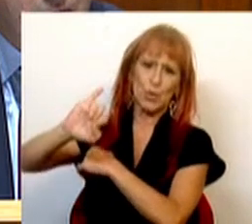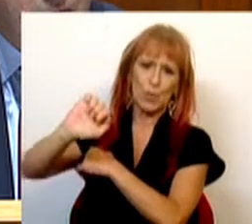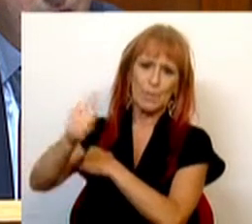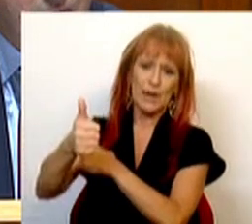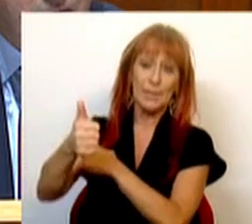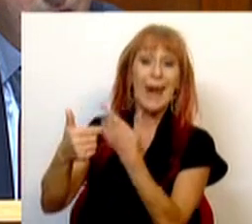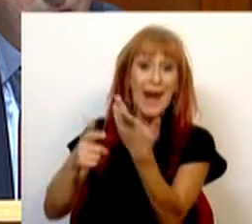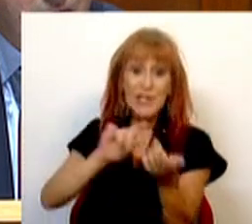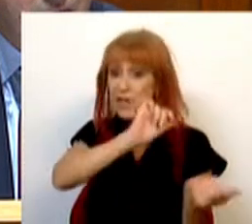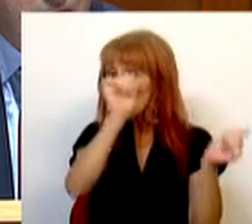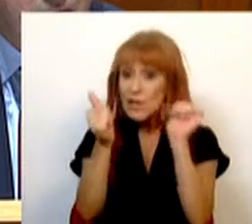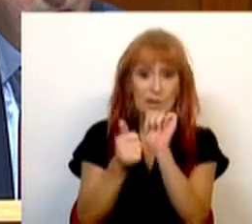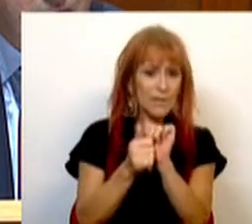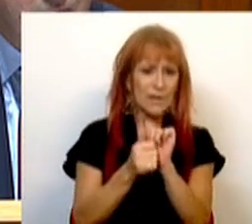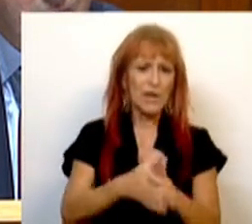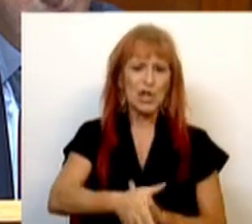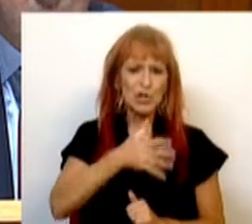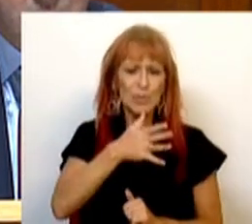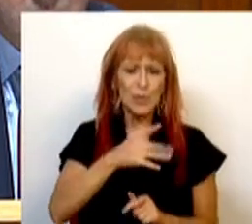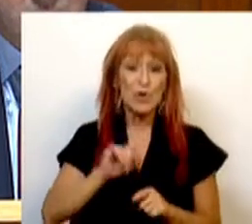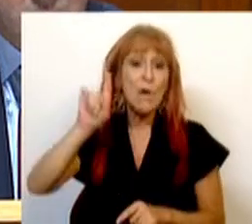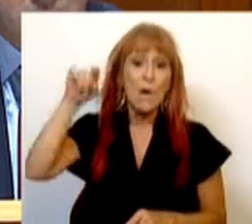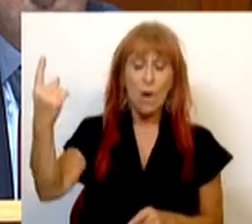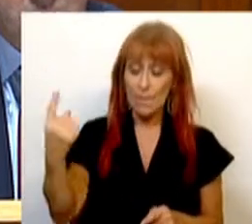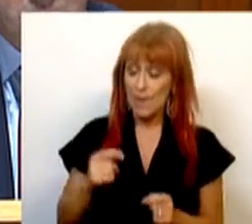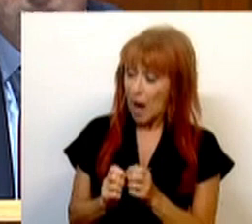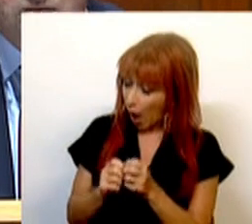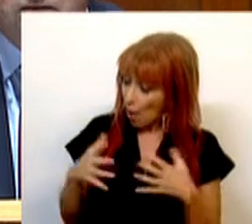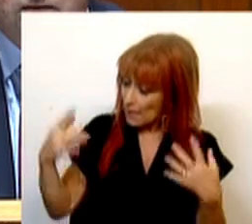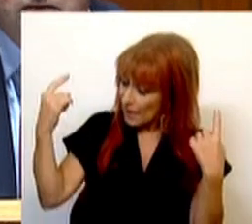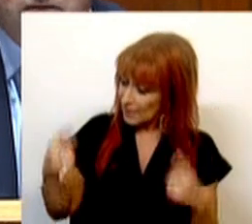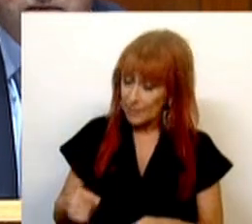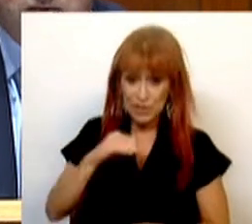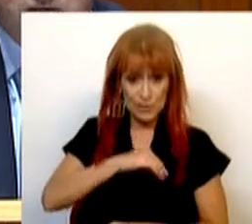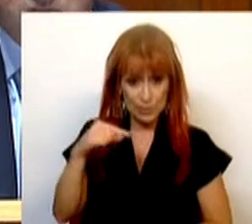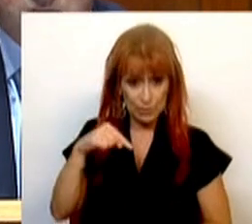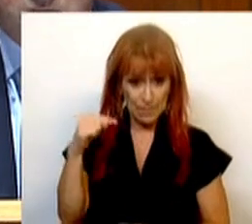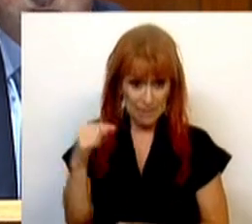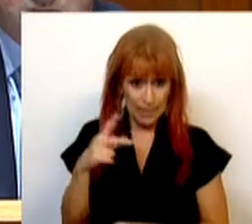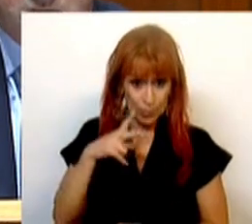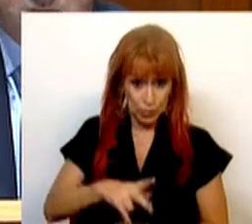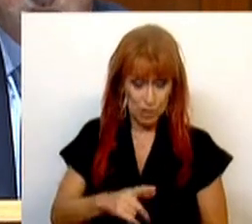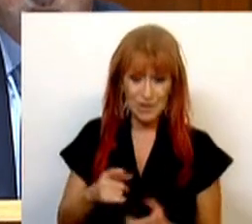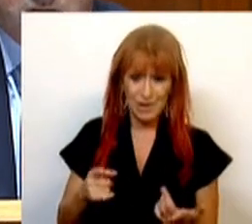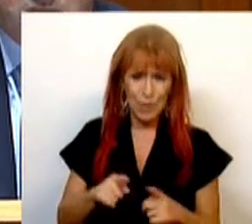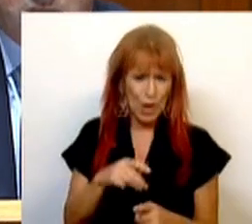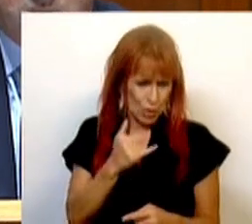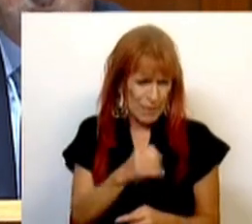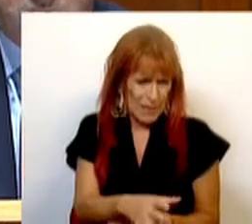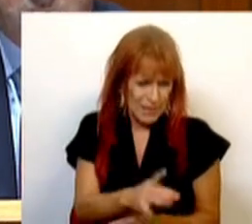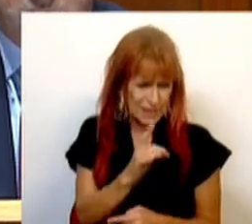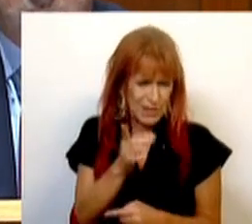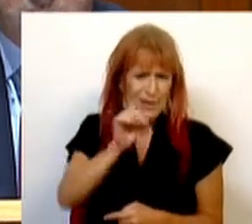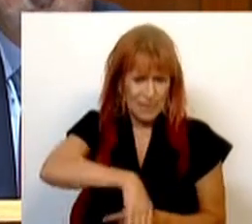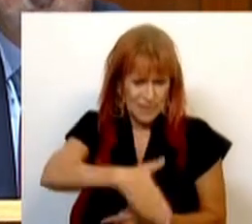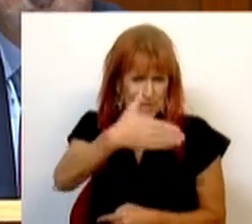É esta transformação que explica que, apesar de termos aumentado o salário mínimo nacional, não só em 2016,